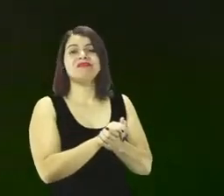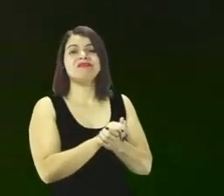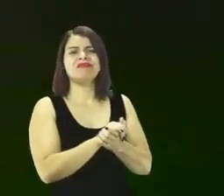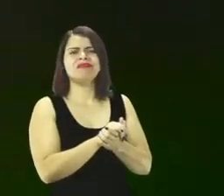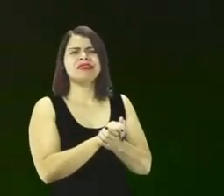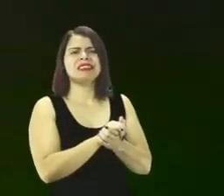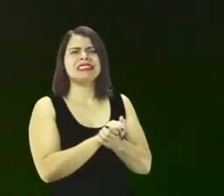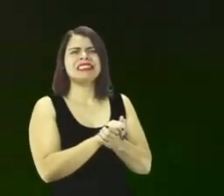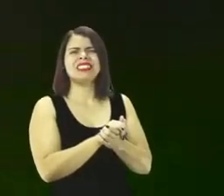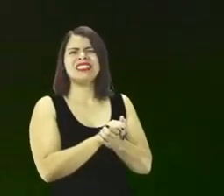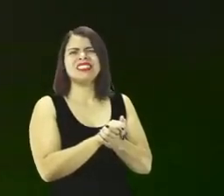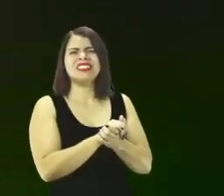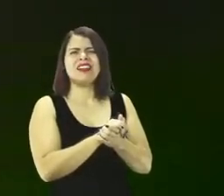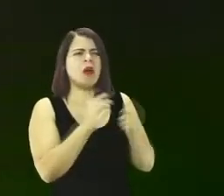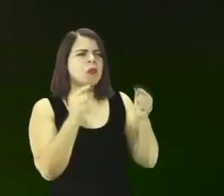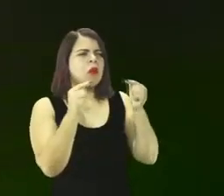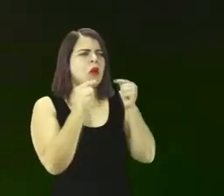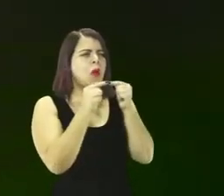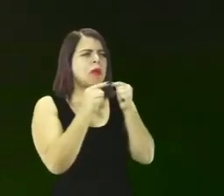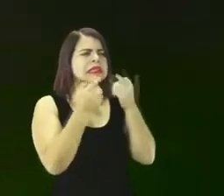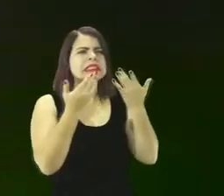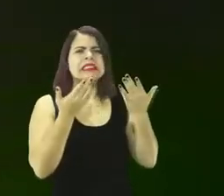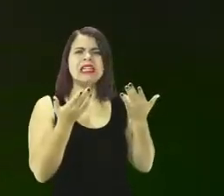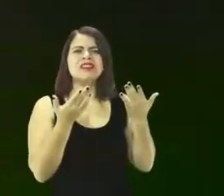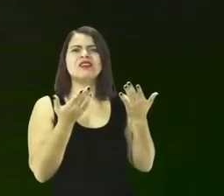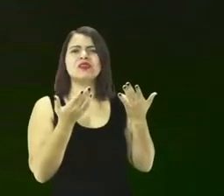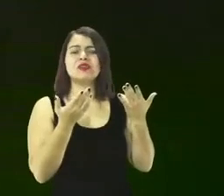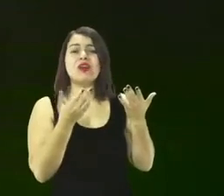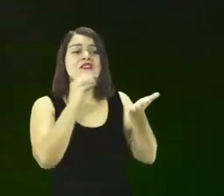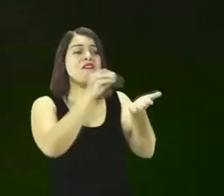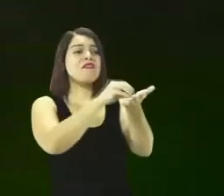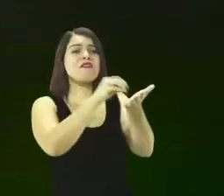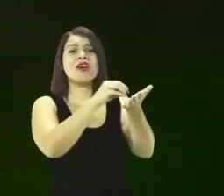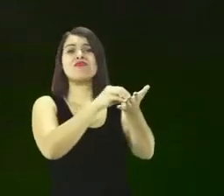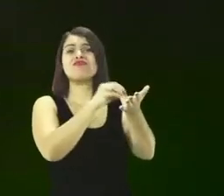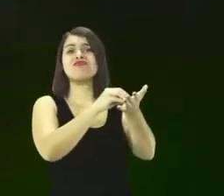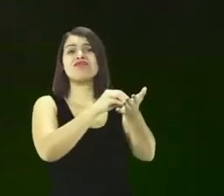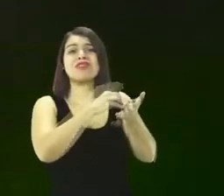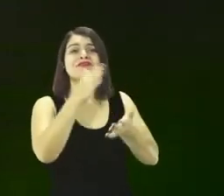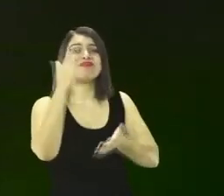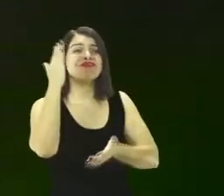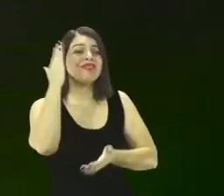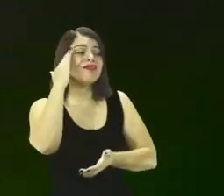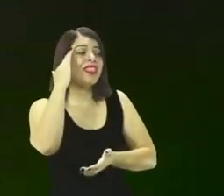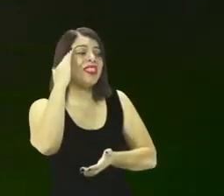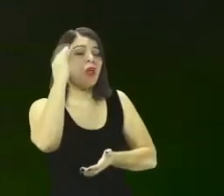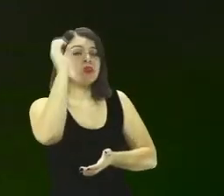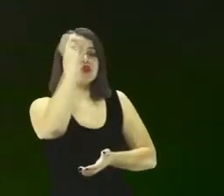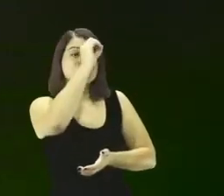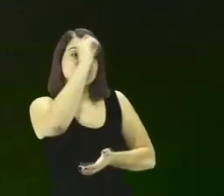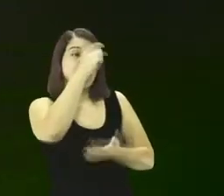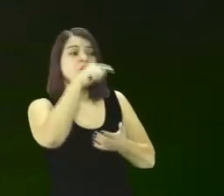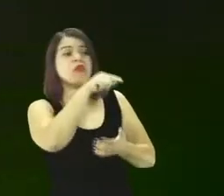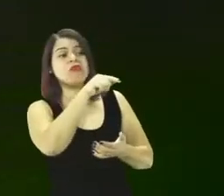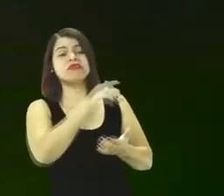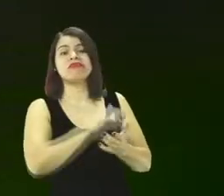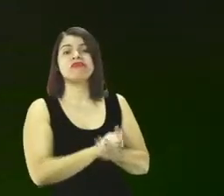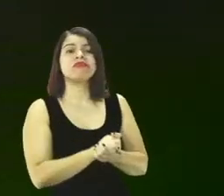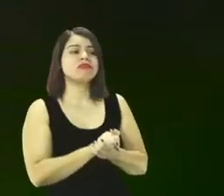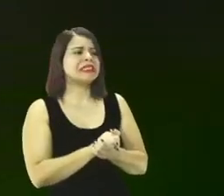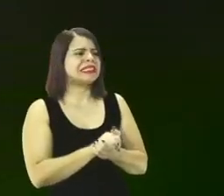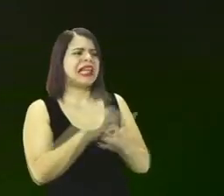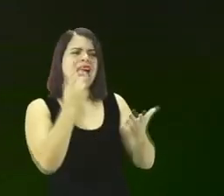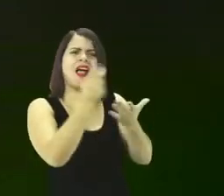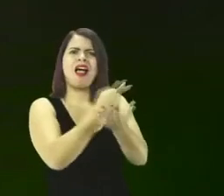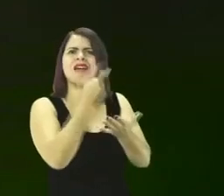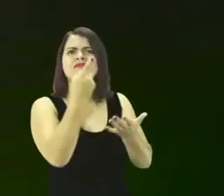associado à falta de entendimento. Eles estavam errando. Vocês estão enganados. Vocês estão